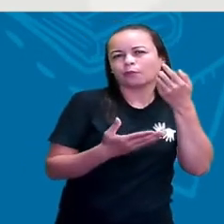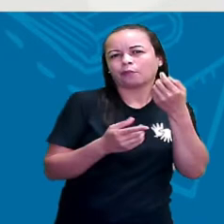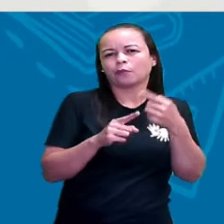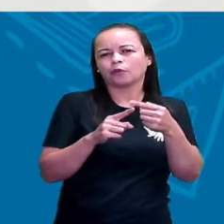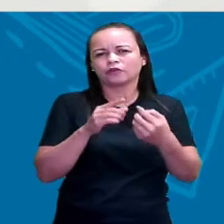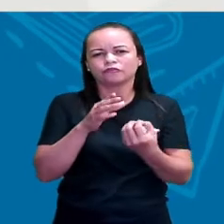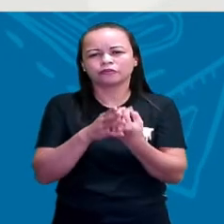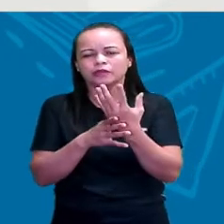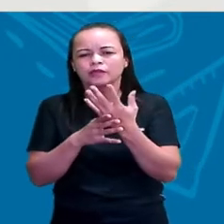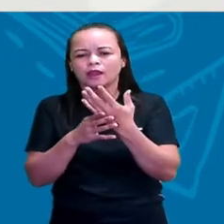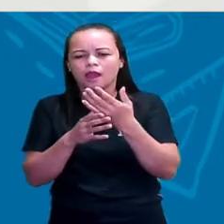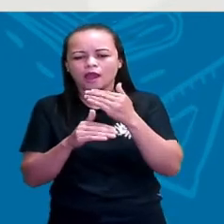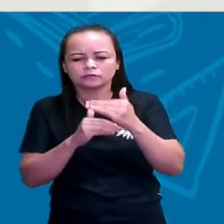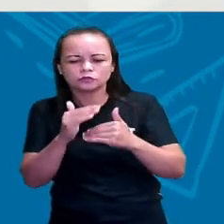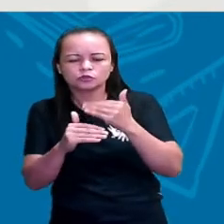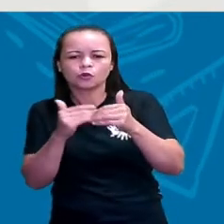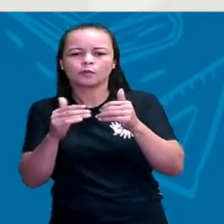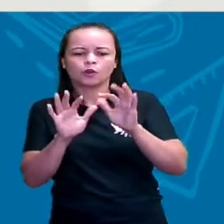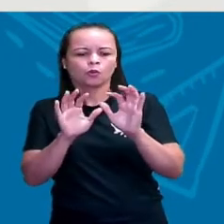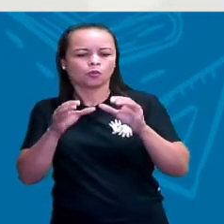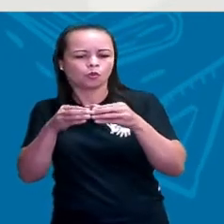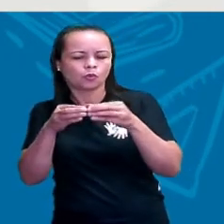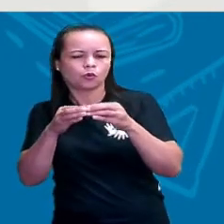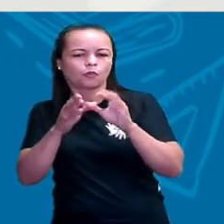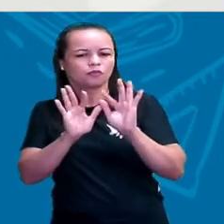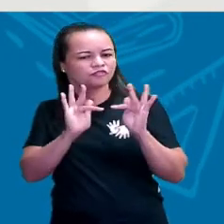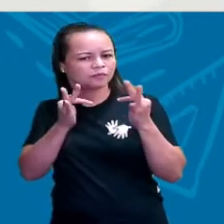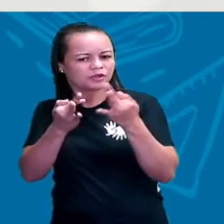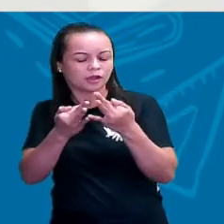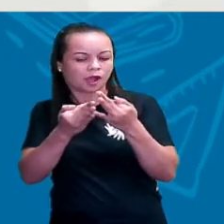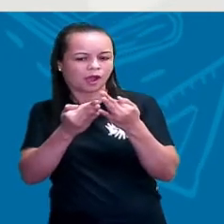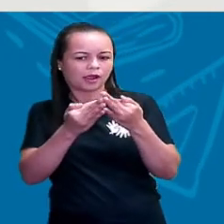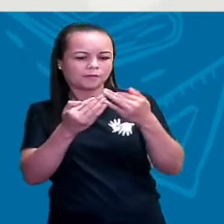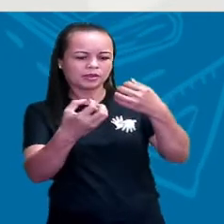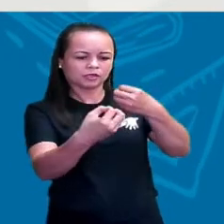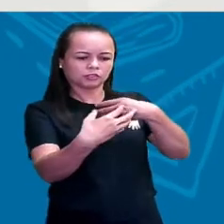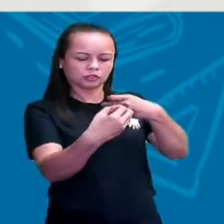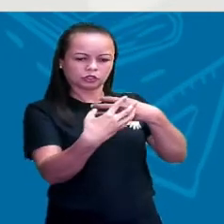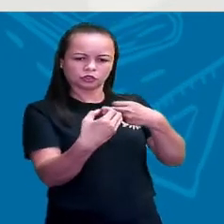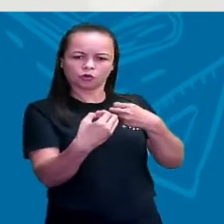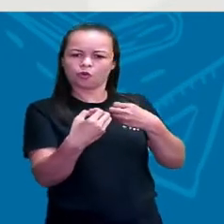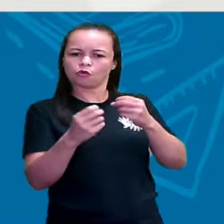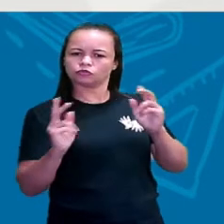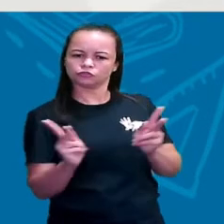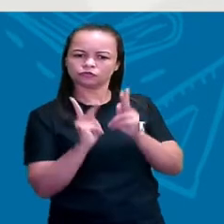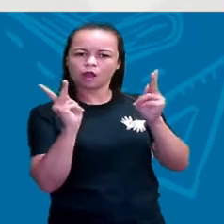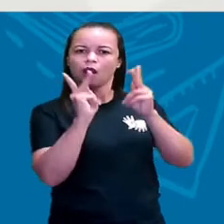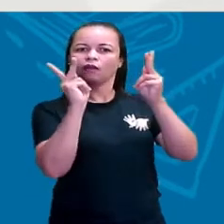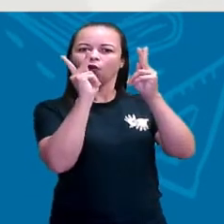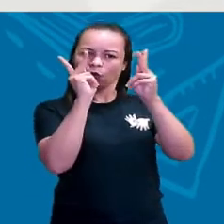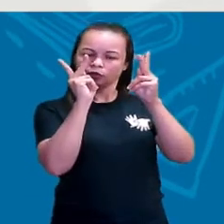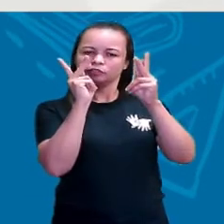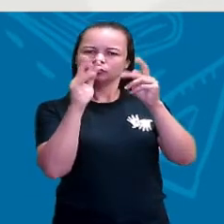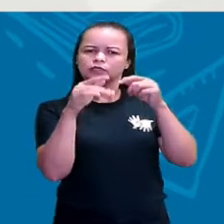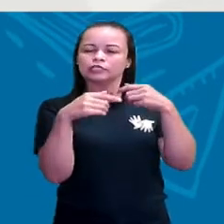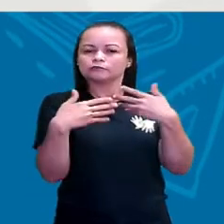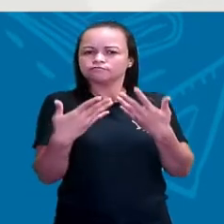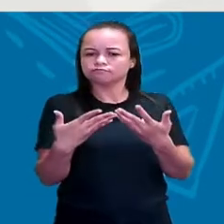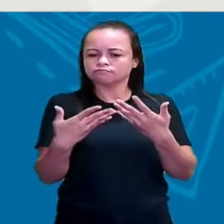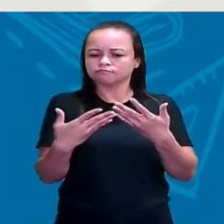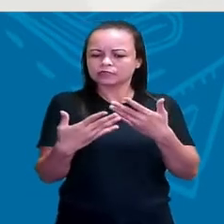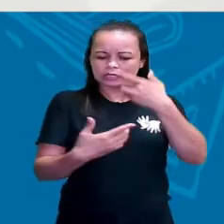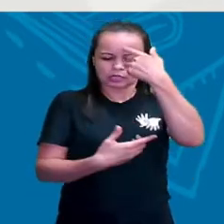por um grupo familiar e a minha família me passou determinados valores. E esses valores fizeram com que